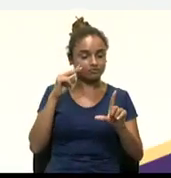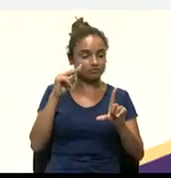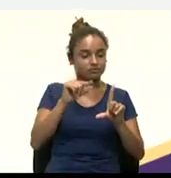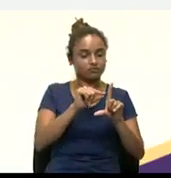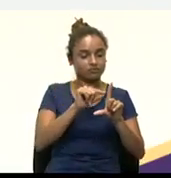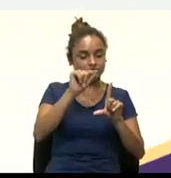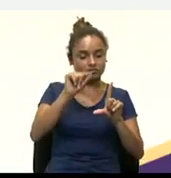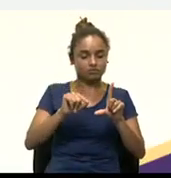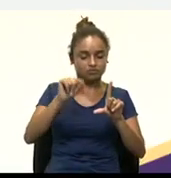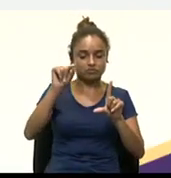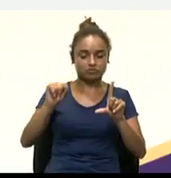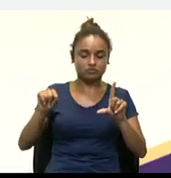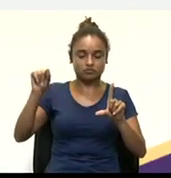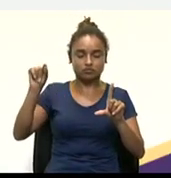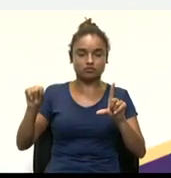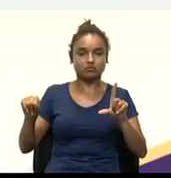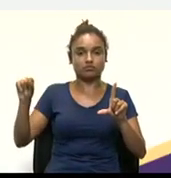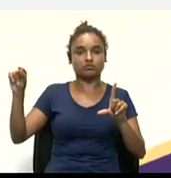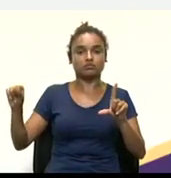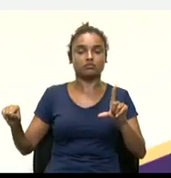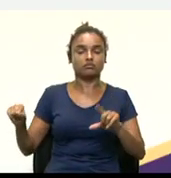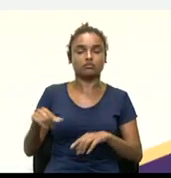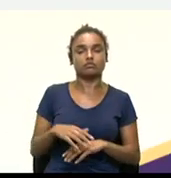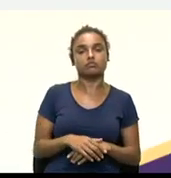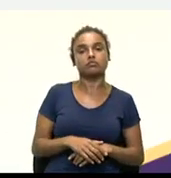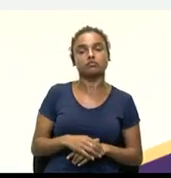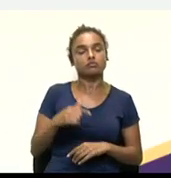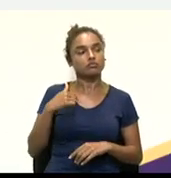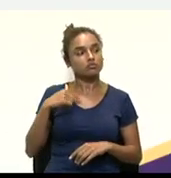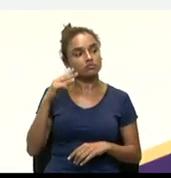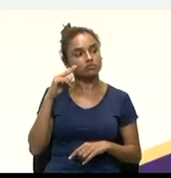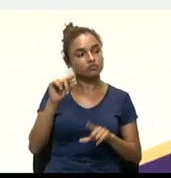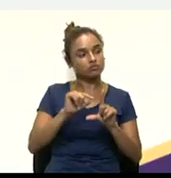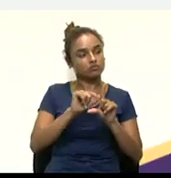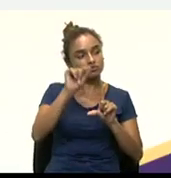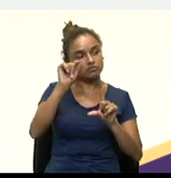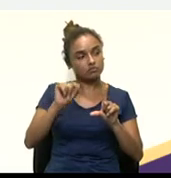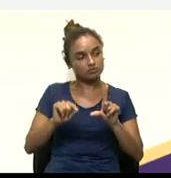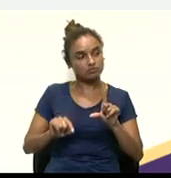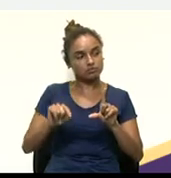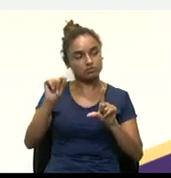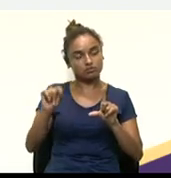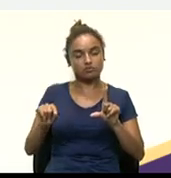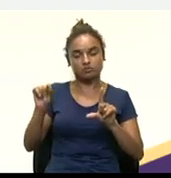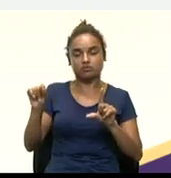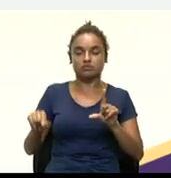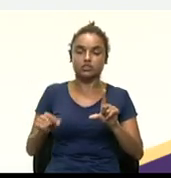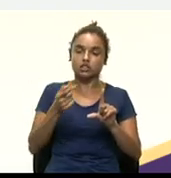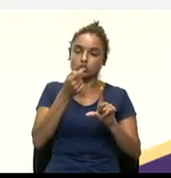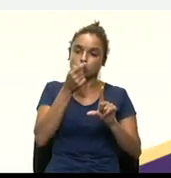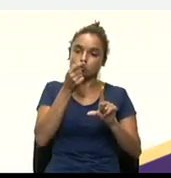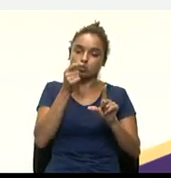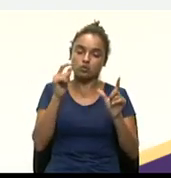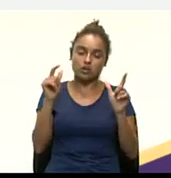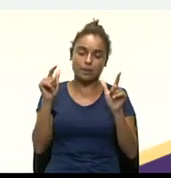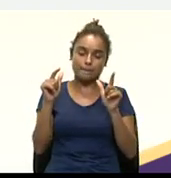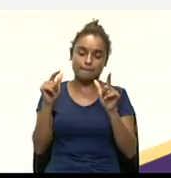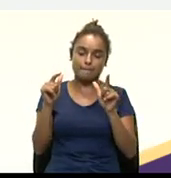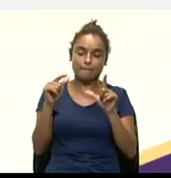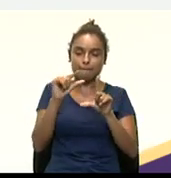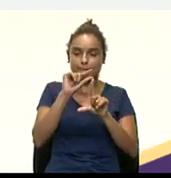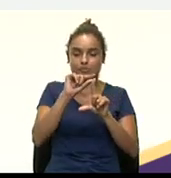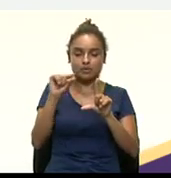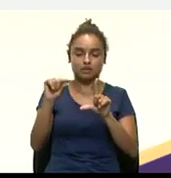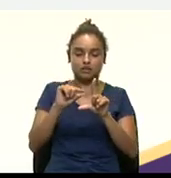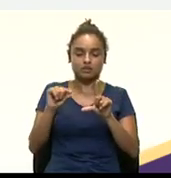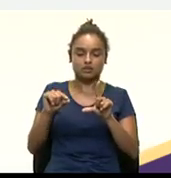entenderem, né? Então, talvez aqui o gráfico esteja pequeno, né? Mas, aqui